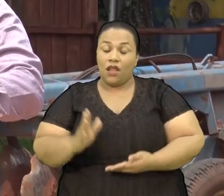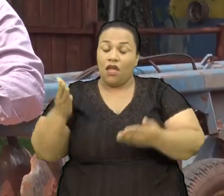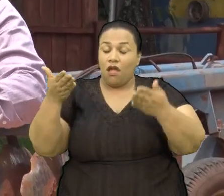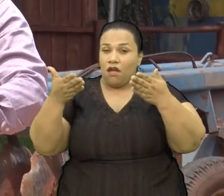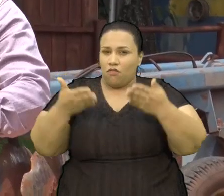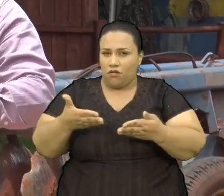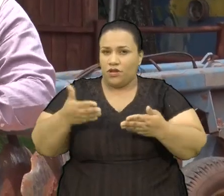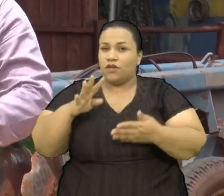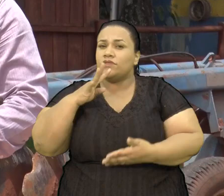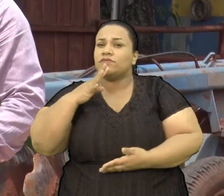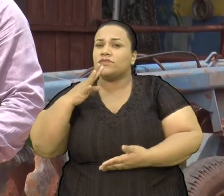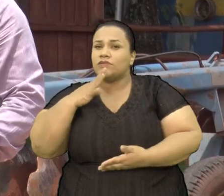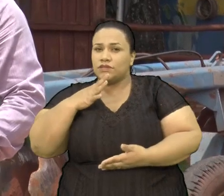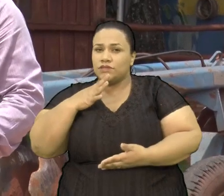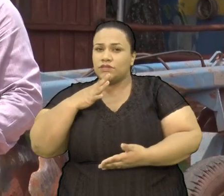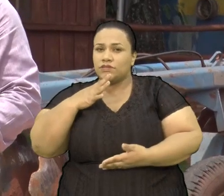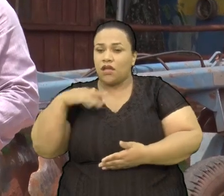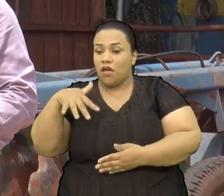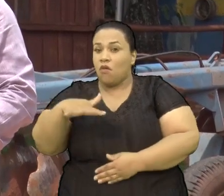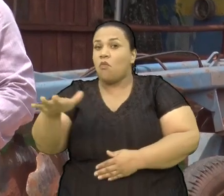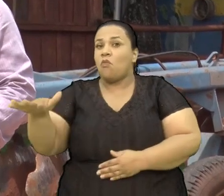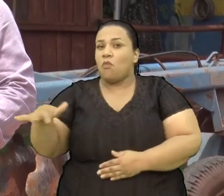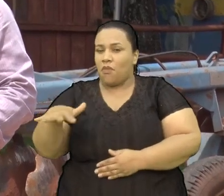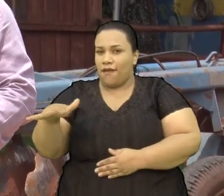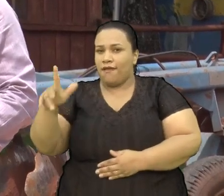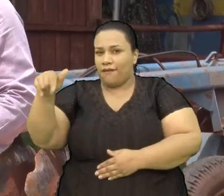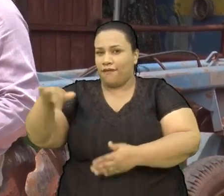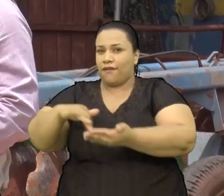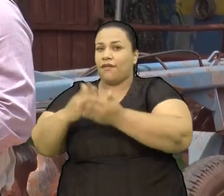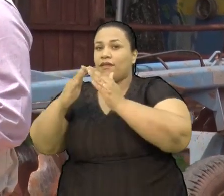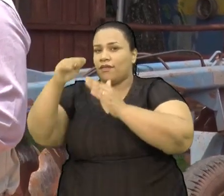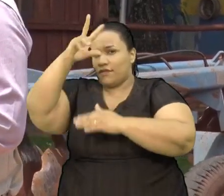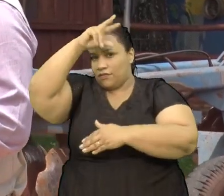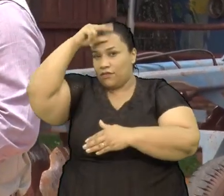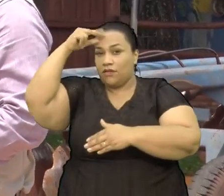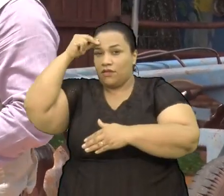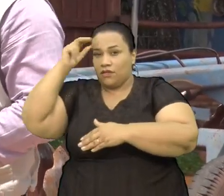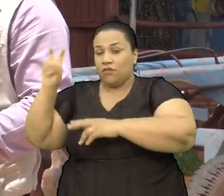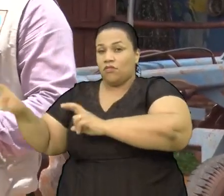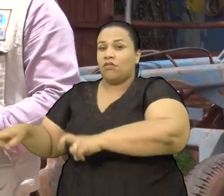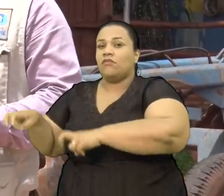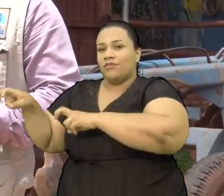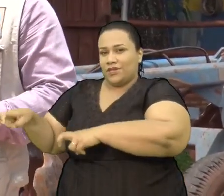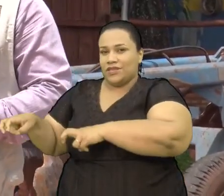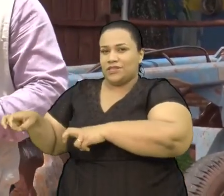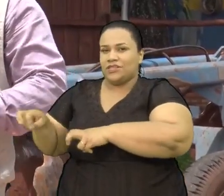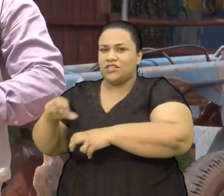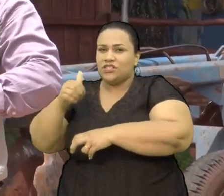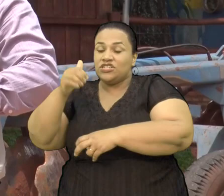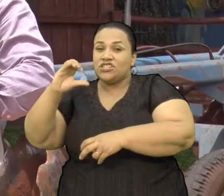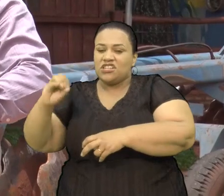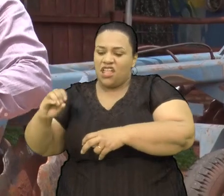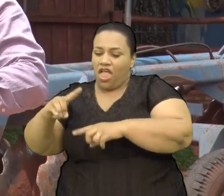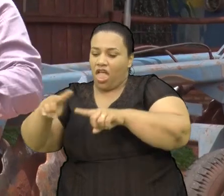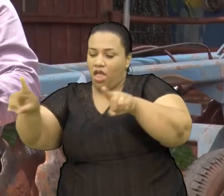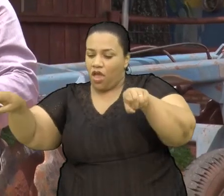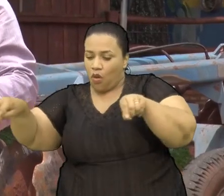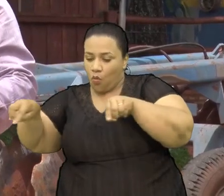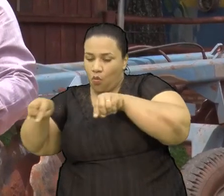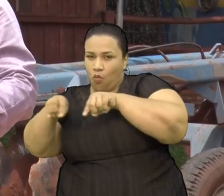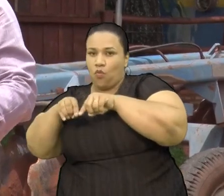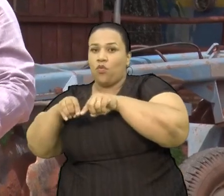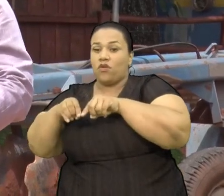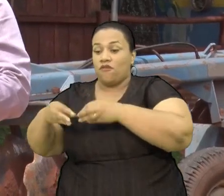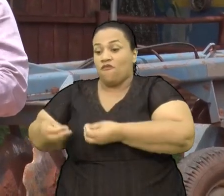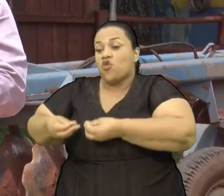Nesse momento Nós iremos conhecer Uma área Aqui da escola Agrícola Barão do Rio Branco De 10 hectares